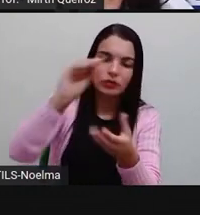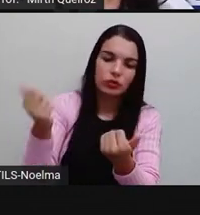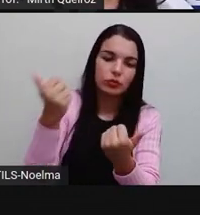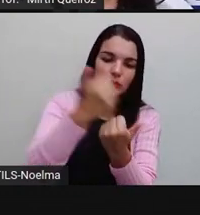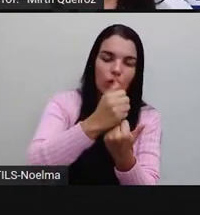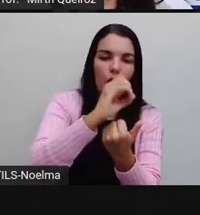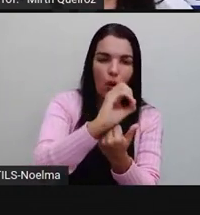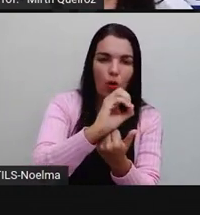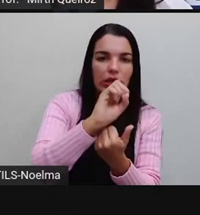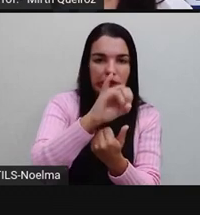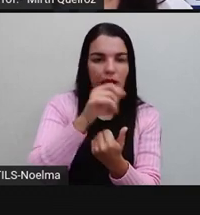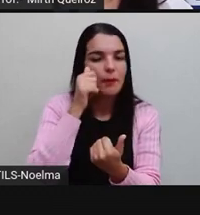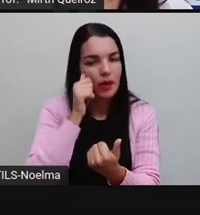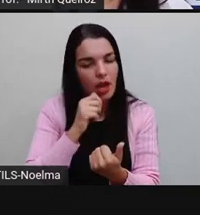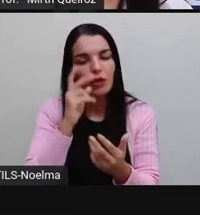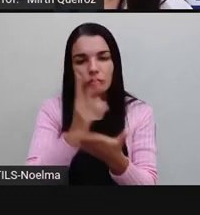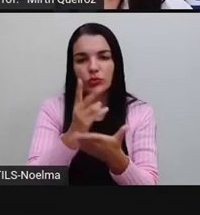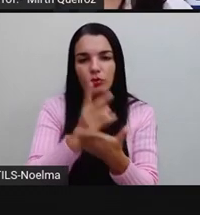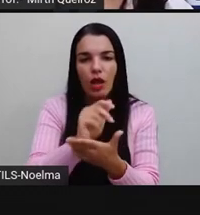mesmo.